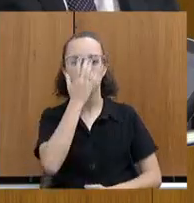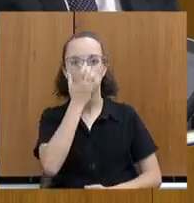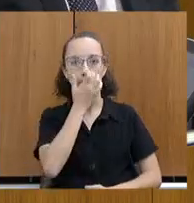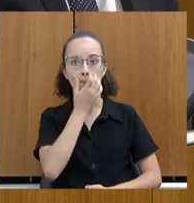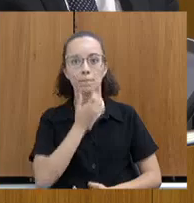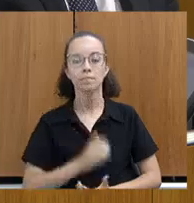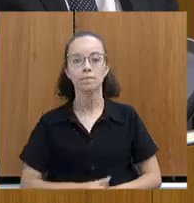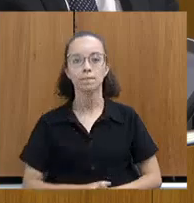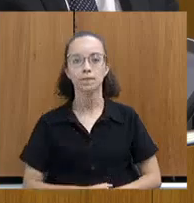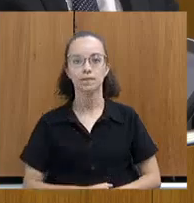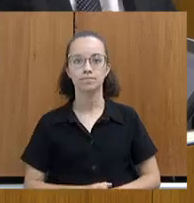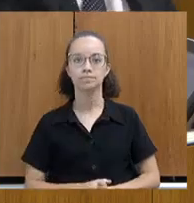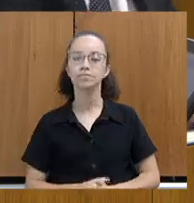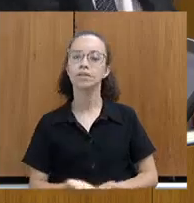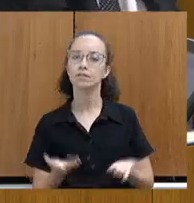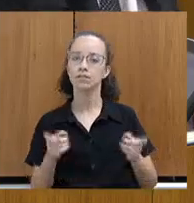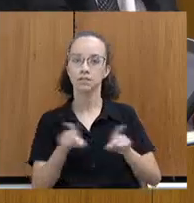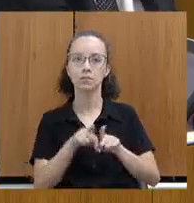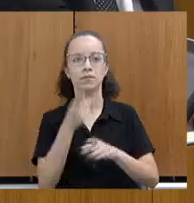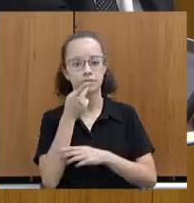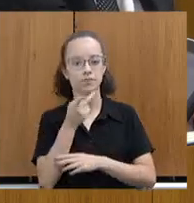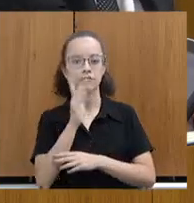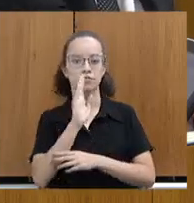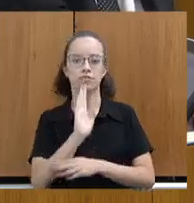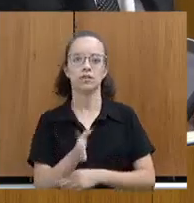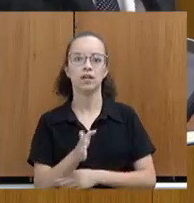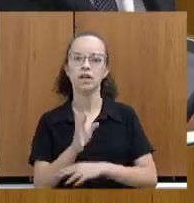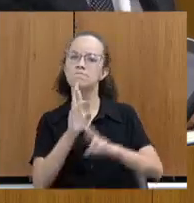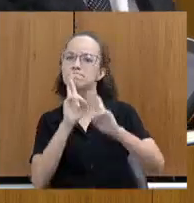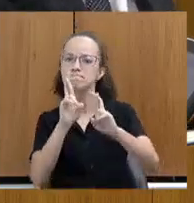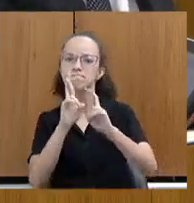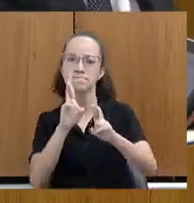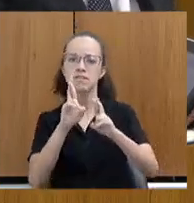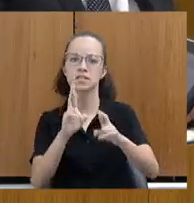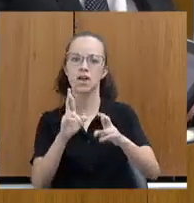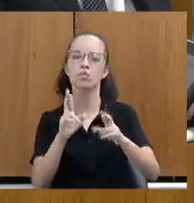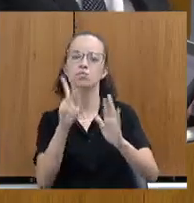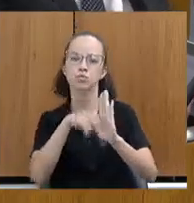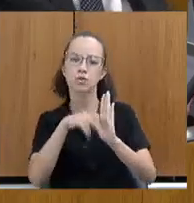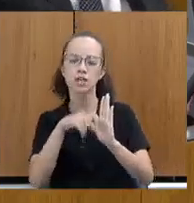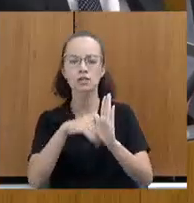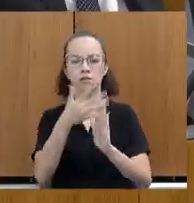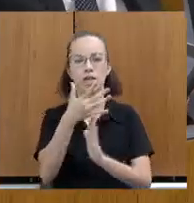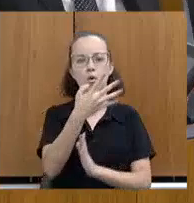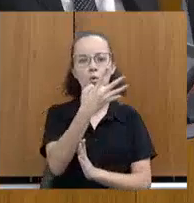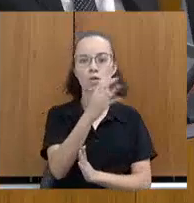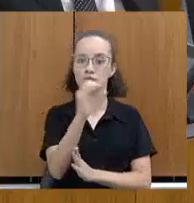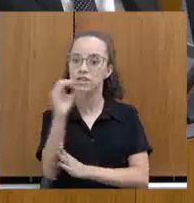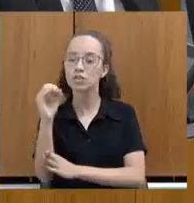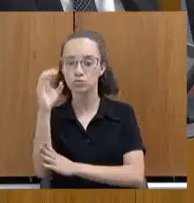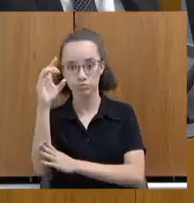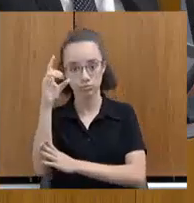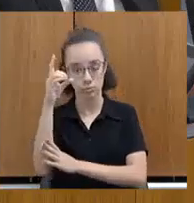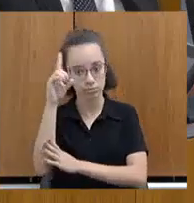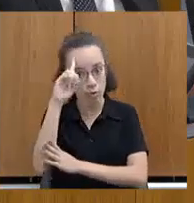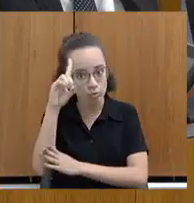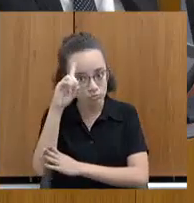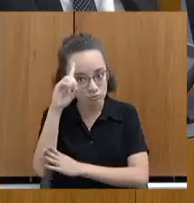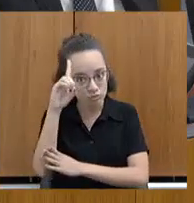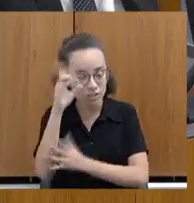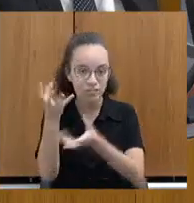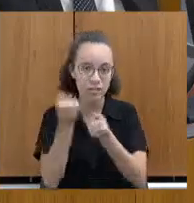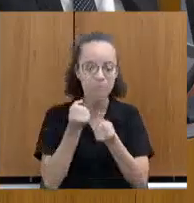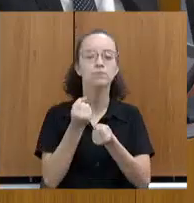E aqui também, aqui eu já falei, a previsão desse canto da rua são 400 atendimentos diários, ele vai ficar